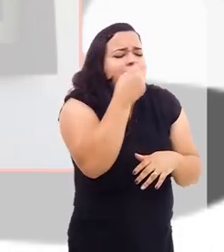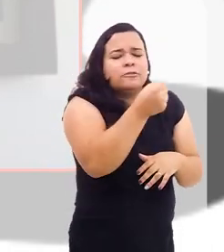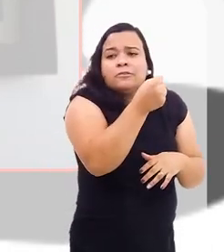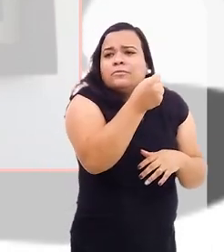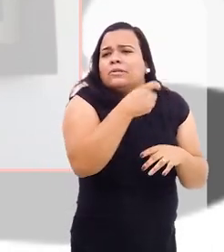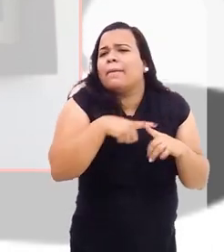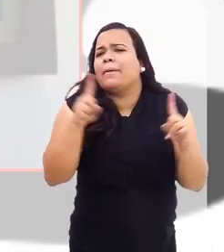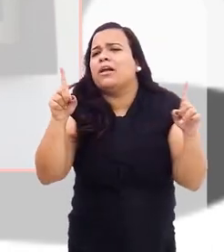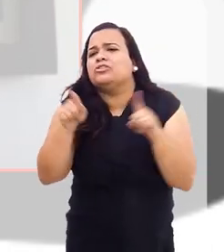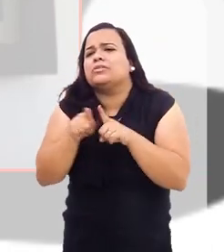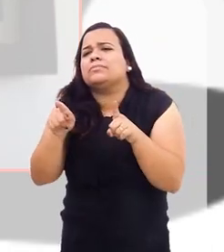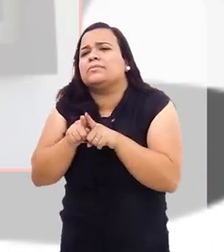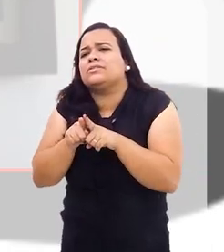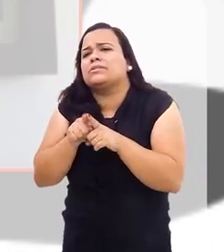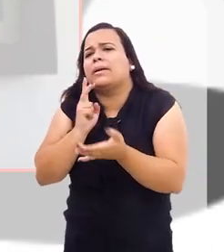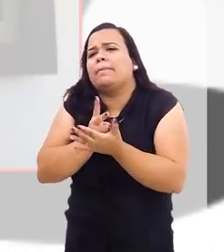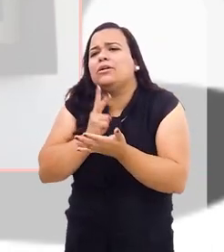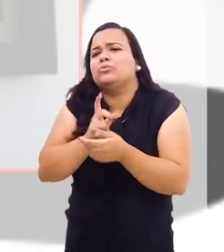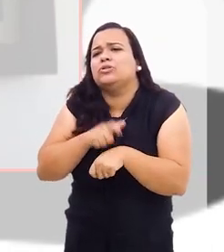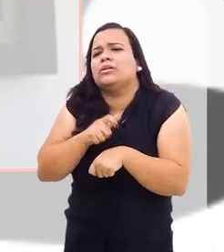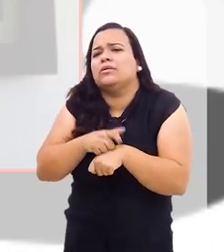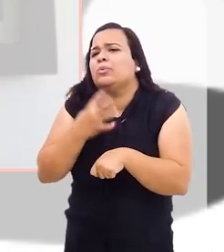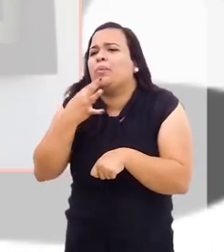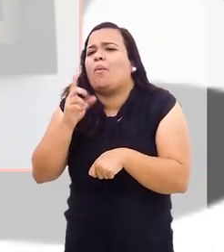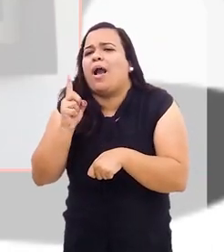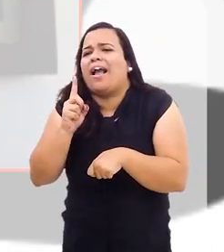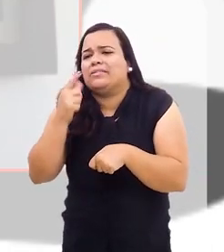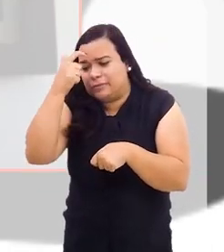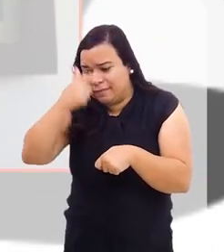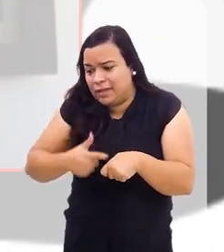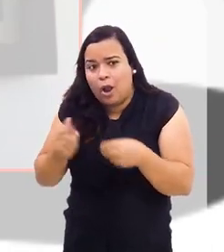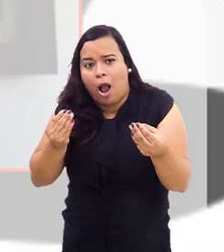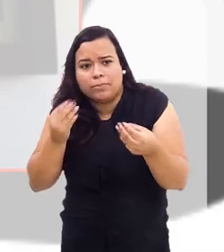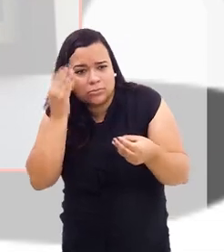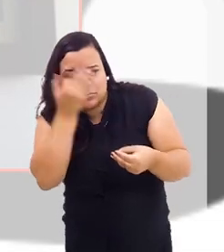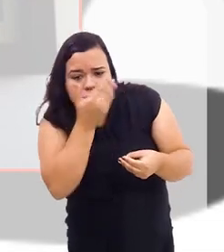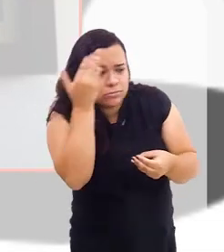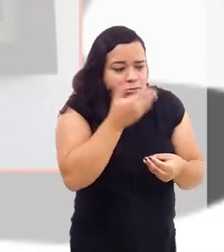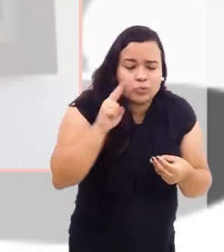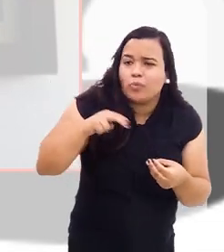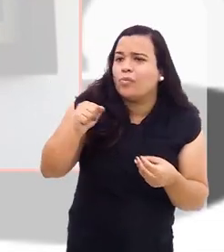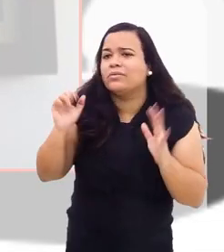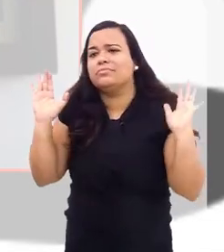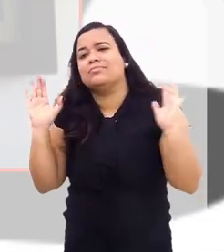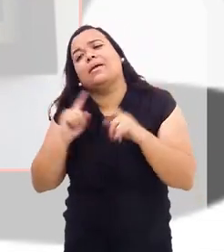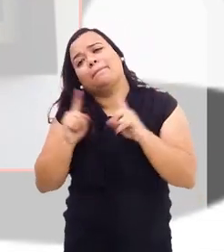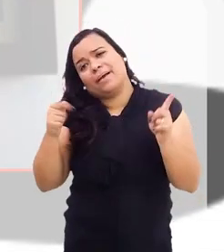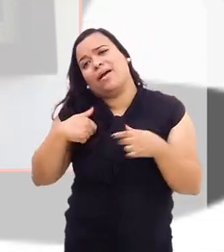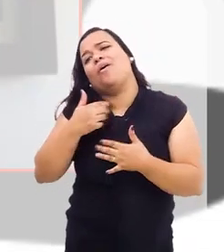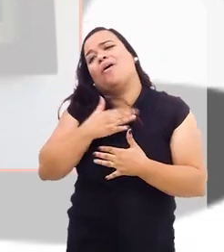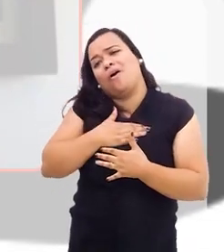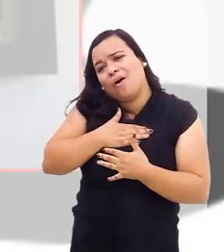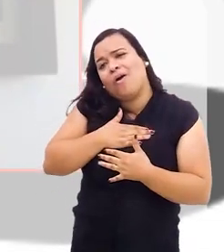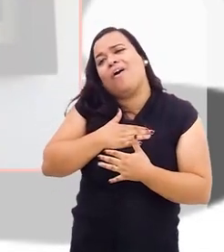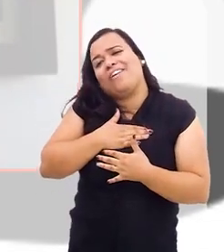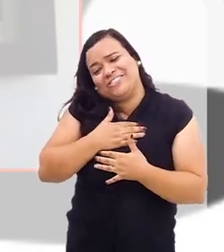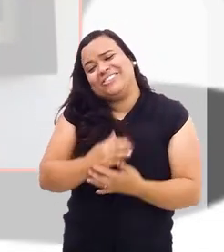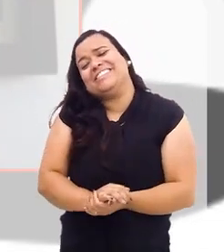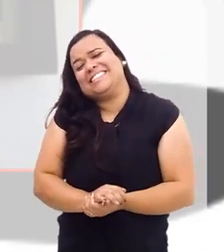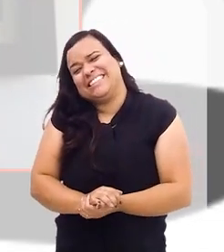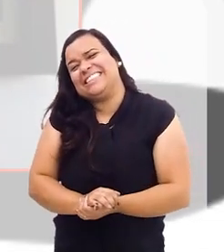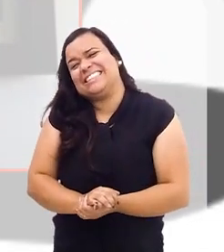muita intimidade, você não conhece fisicamente. Então, mas eu gosto muito.